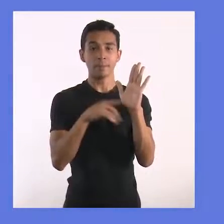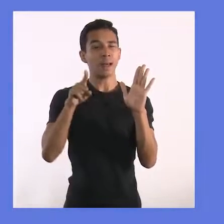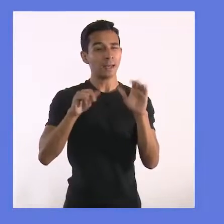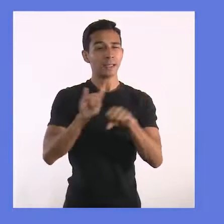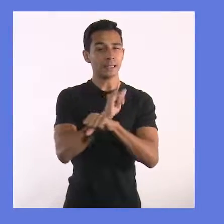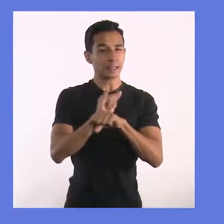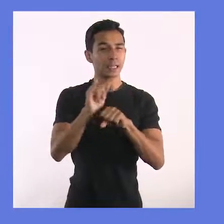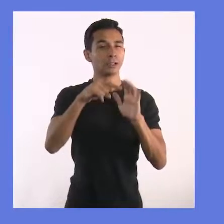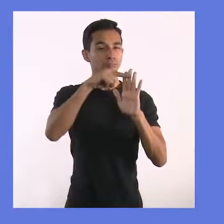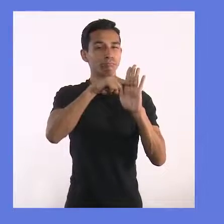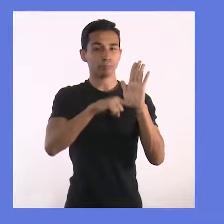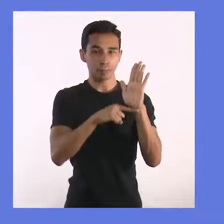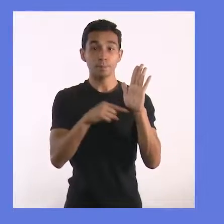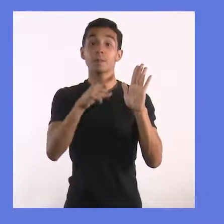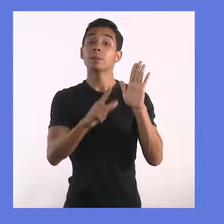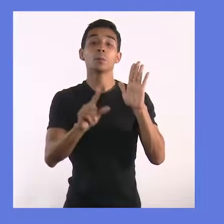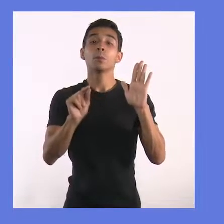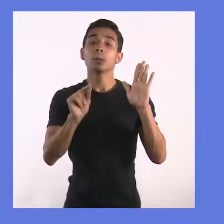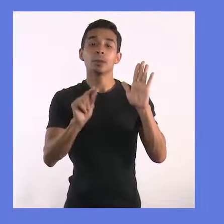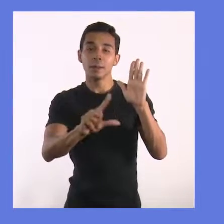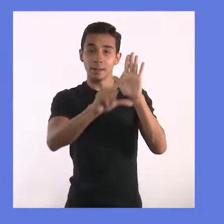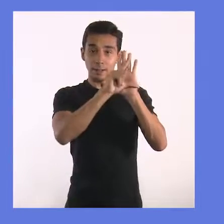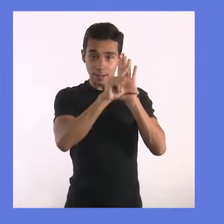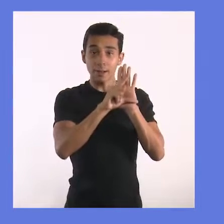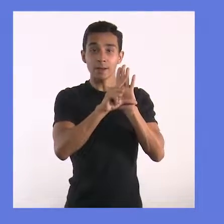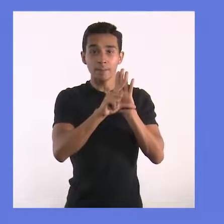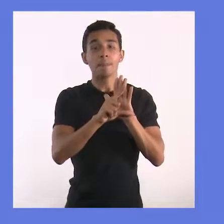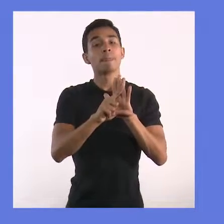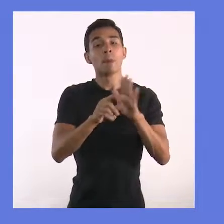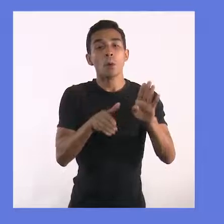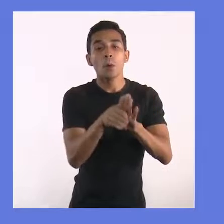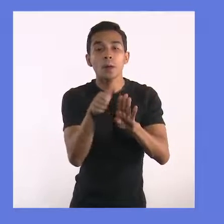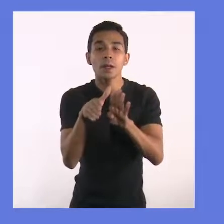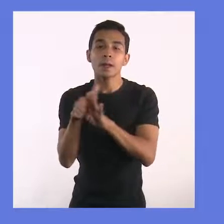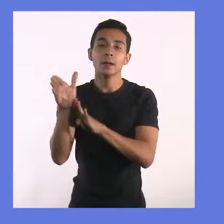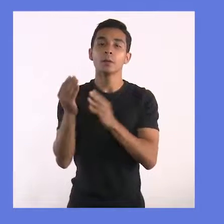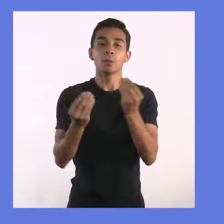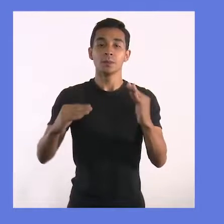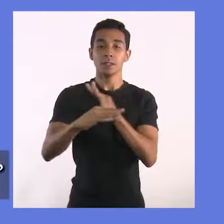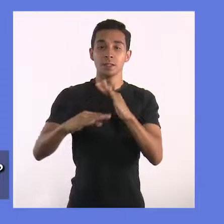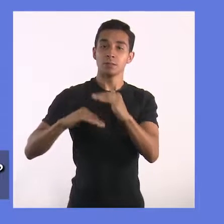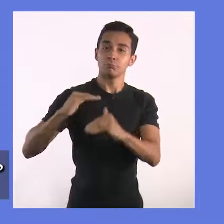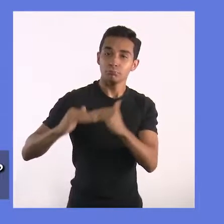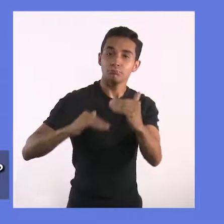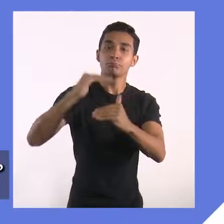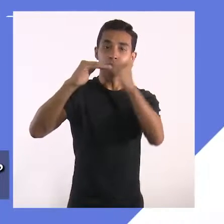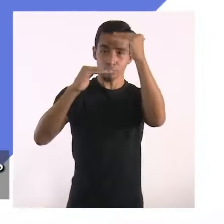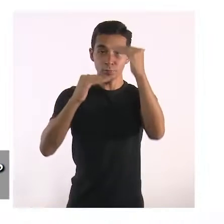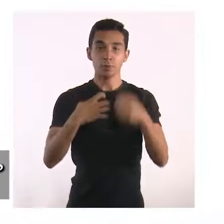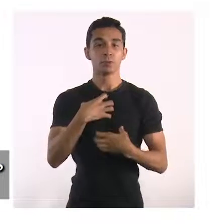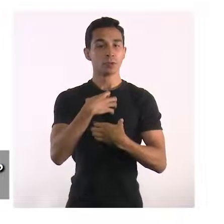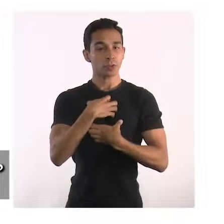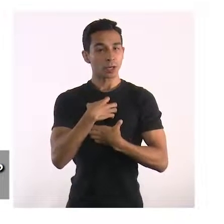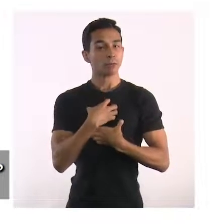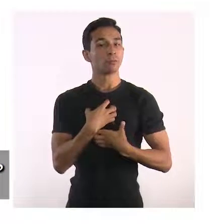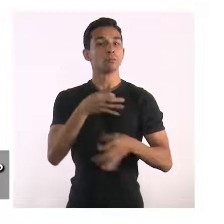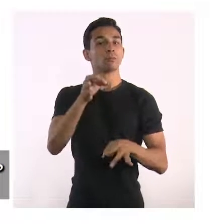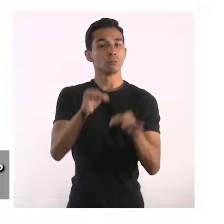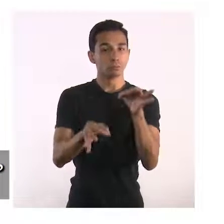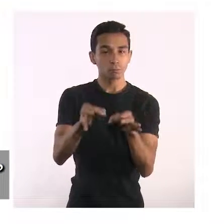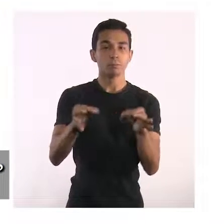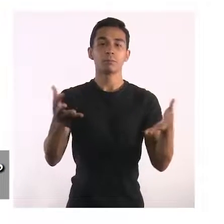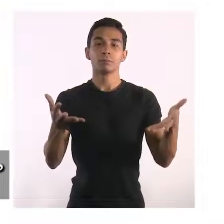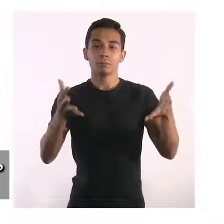O plano diretor é uma lei que orienta o crescimento e o desenvolvimento urbano de toda a cidade, com o objetivo de torná-la mais justa,